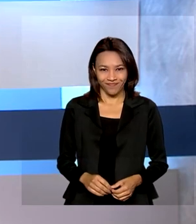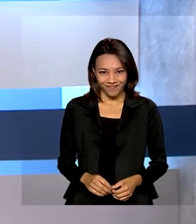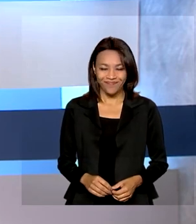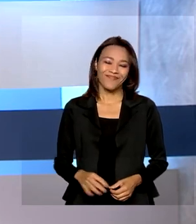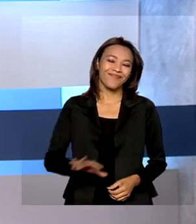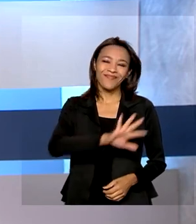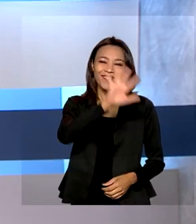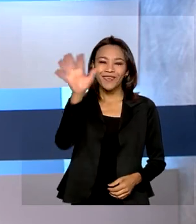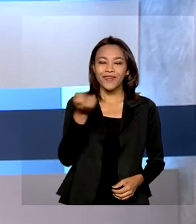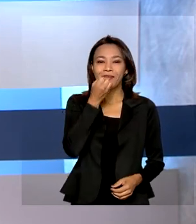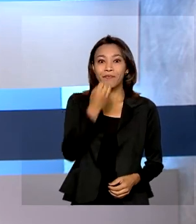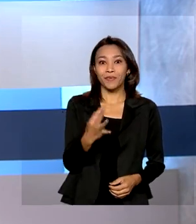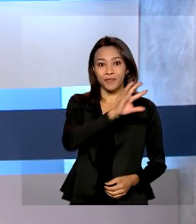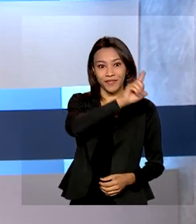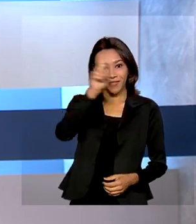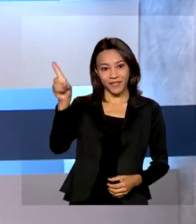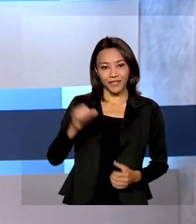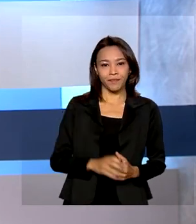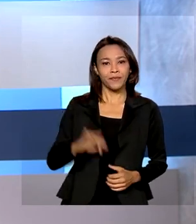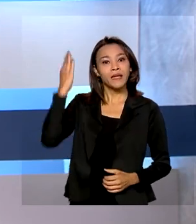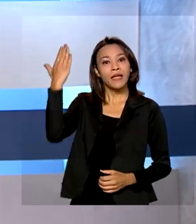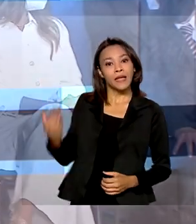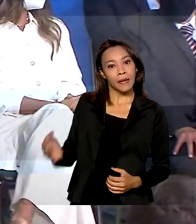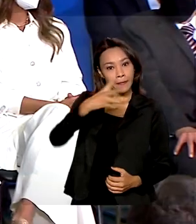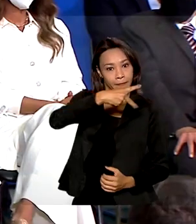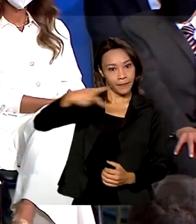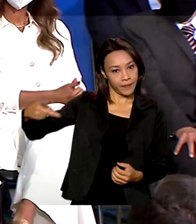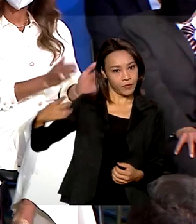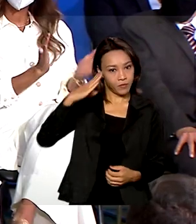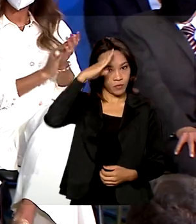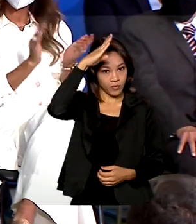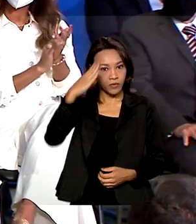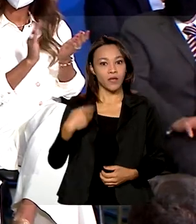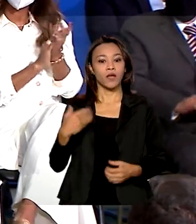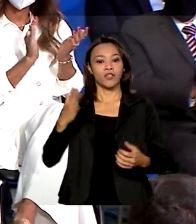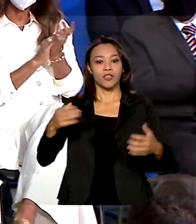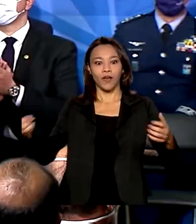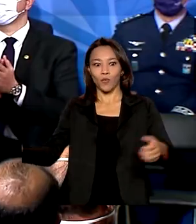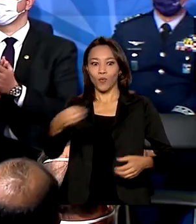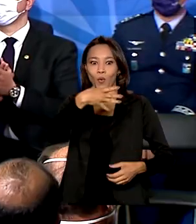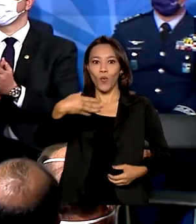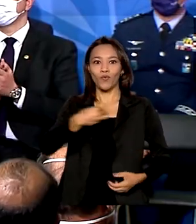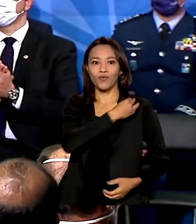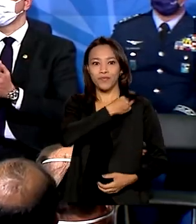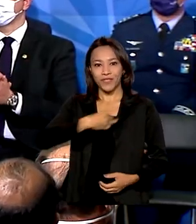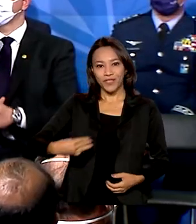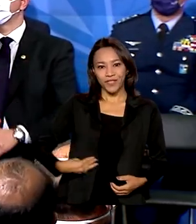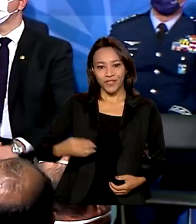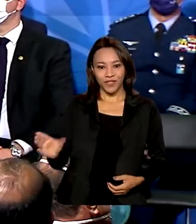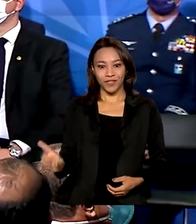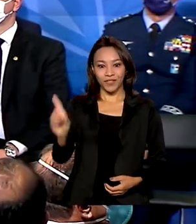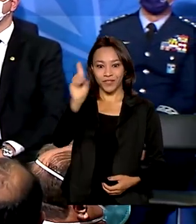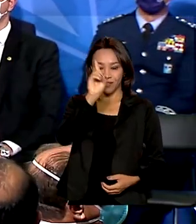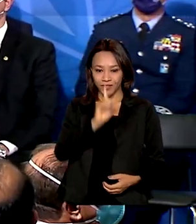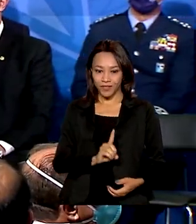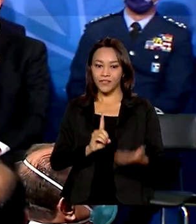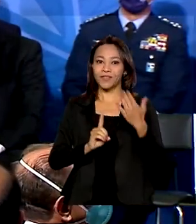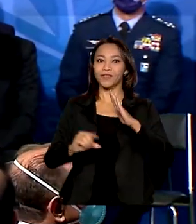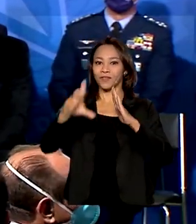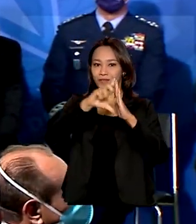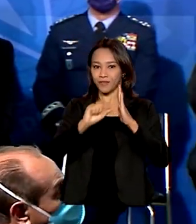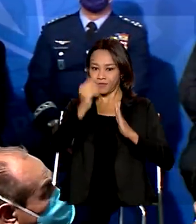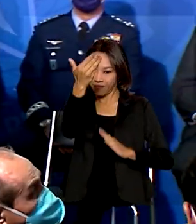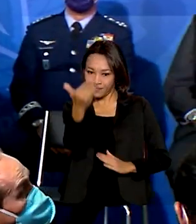Olá, bom dia. Presidente Jair Bolsonaro imposta um novo ministro da Casa Civil, senador Ciro